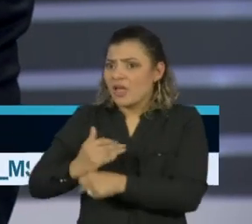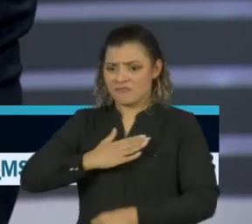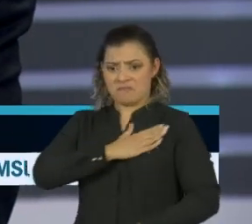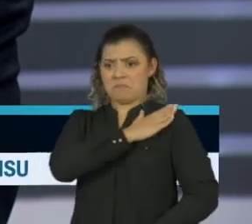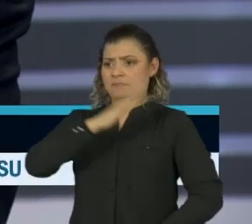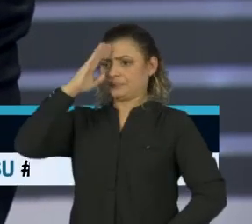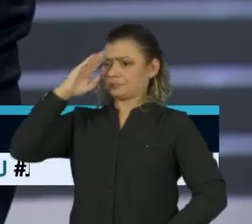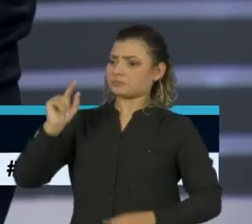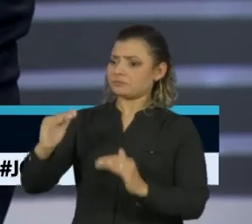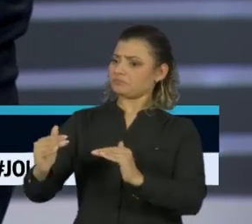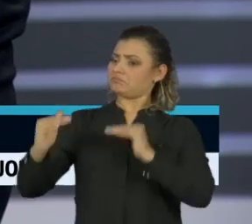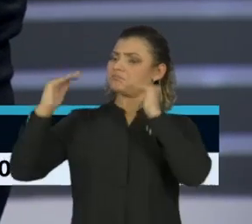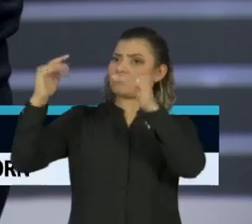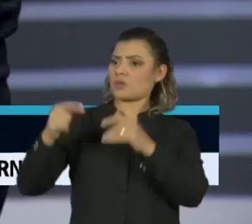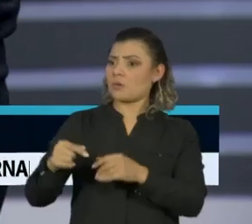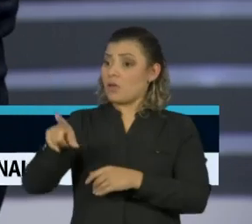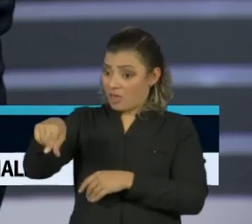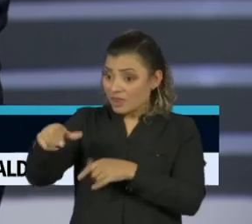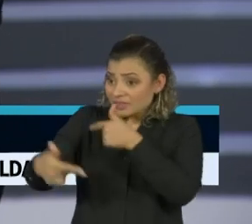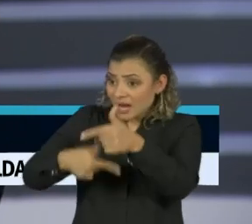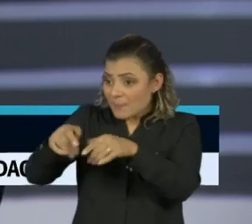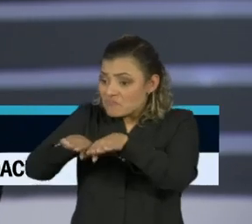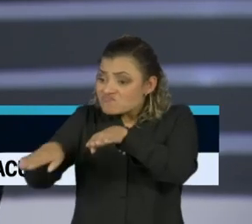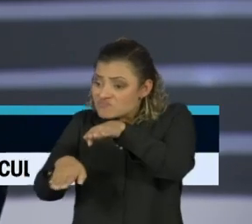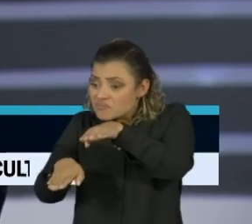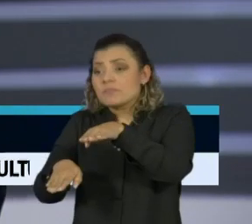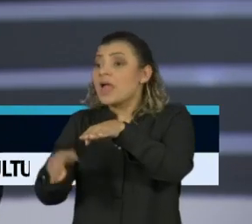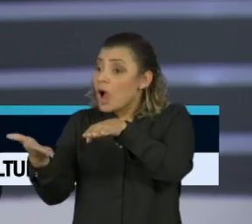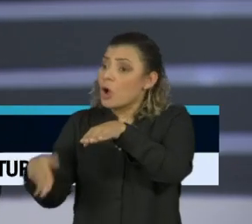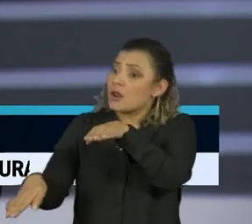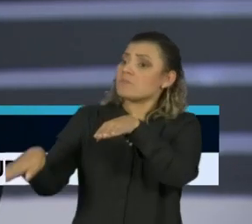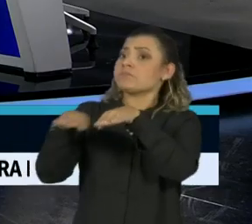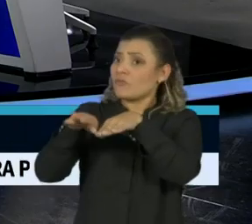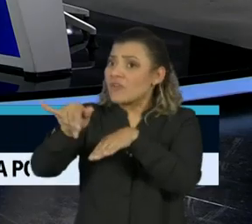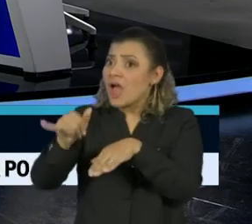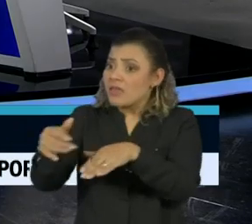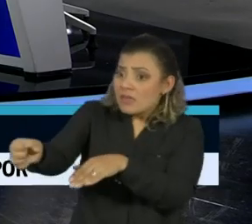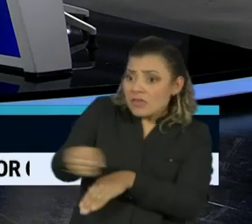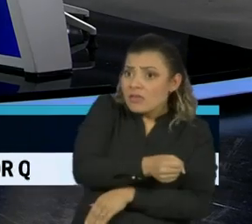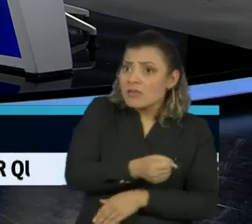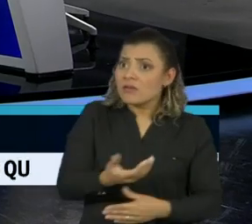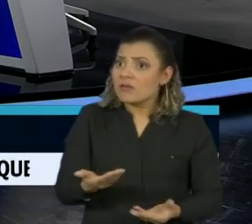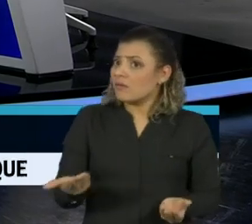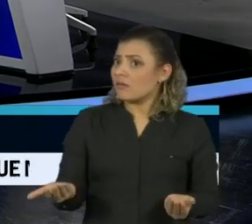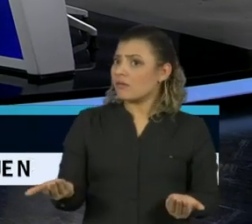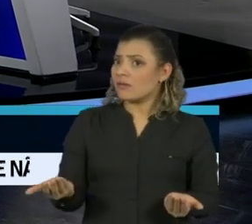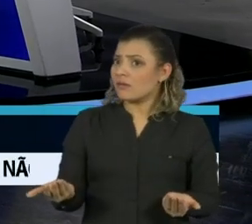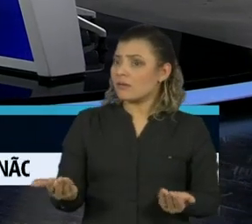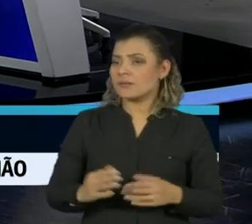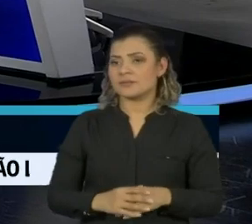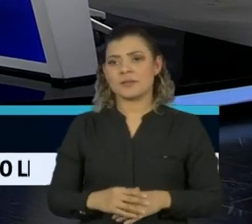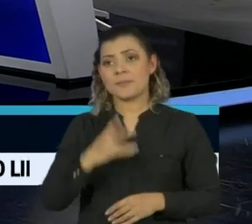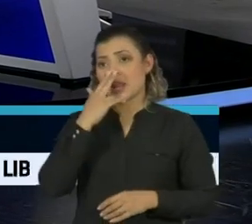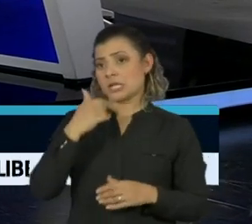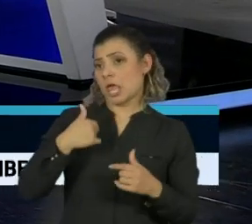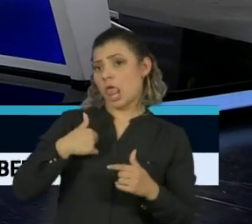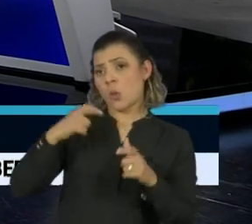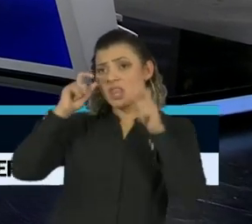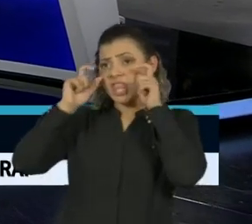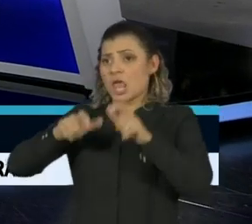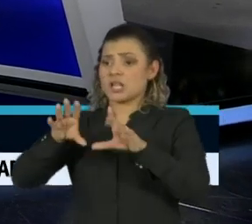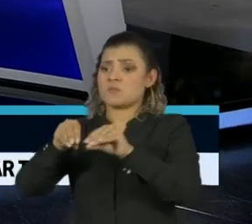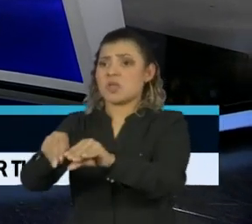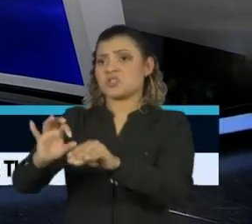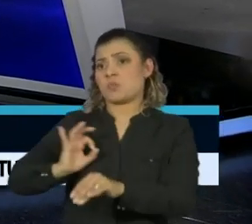tal fosse promovido ao segundo das Forças Armadas em Brasília. Ou seja, isso como argumento de que ele não tem intenção de